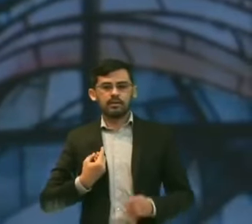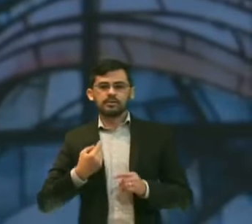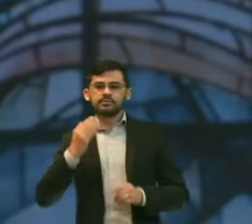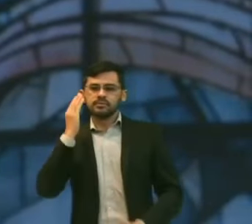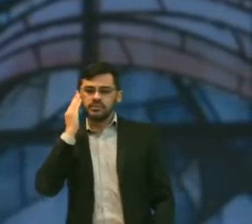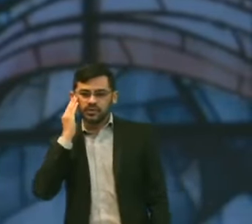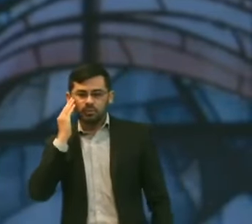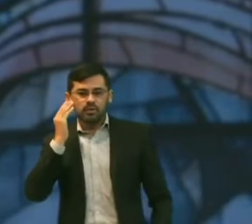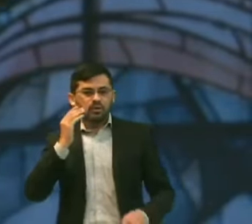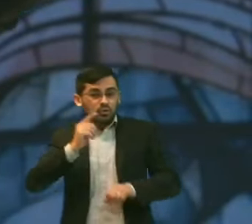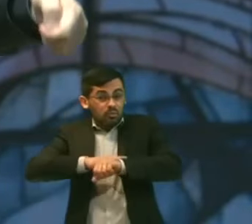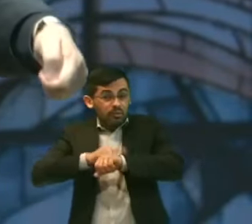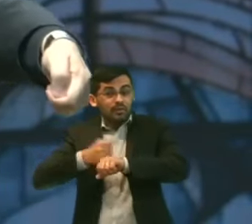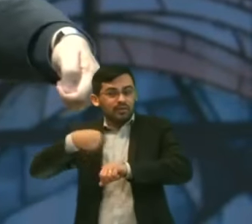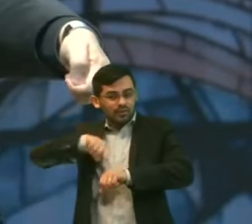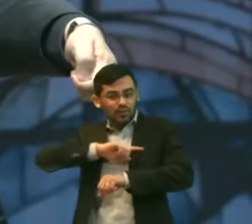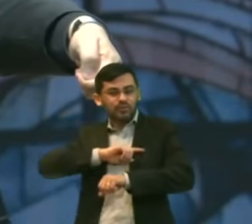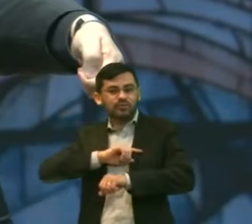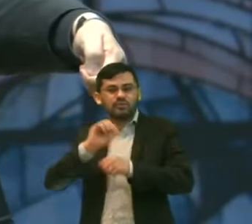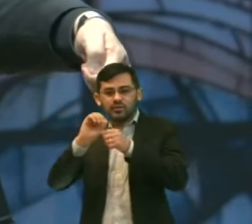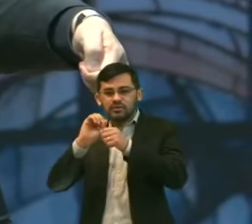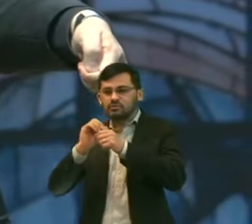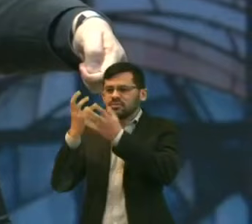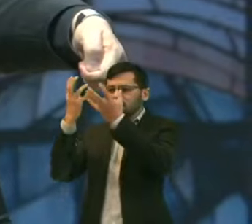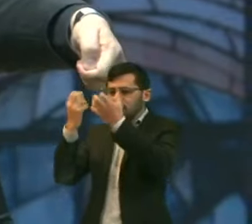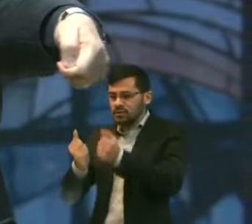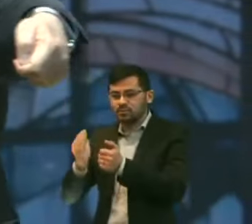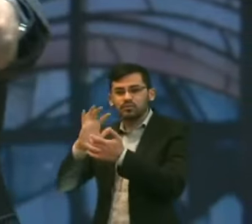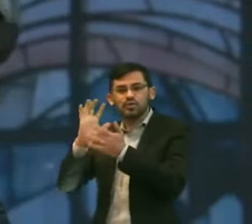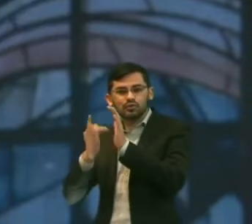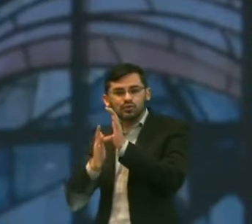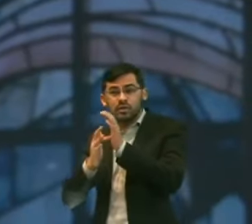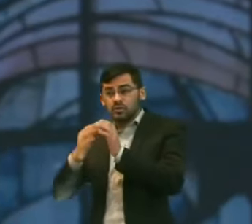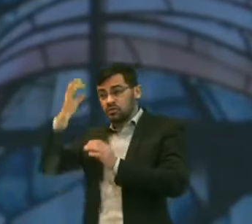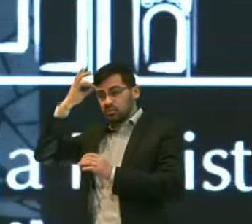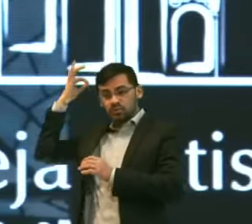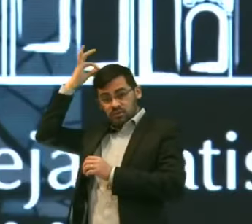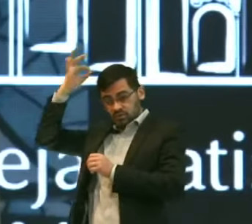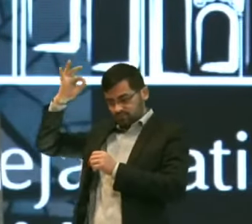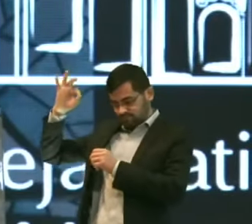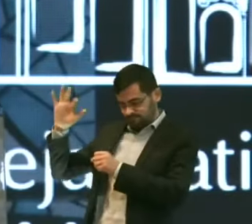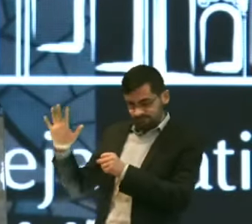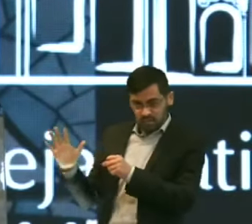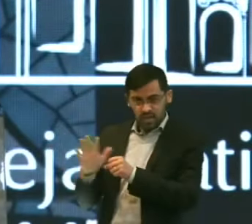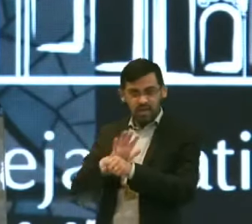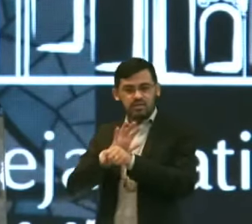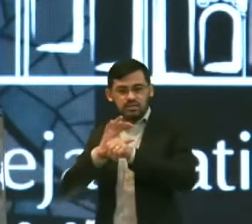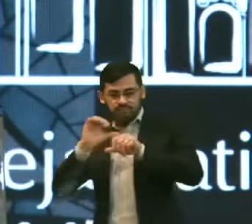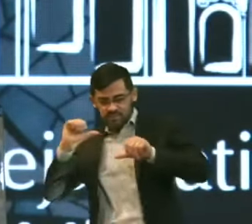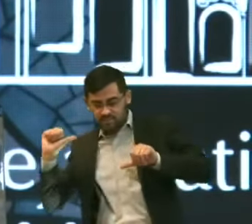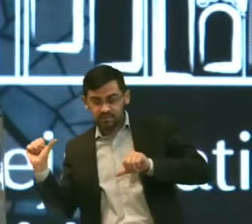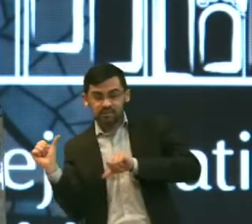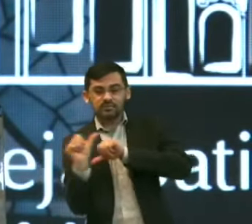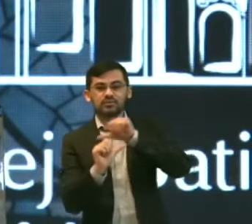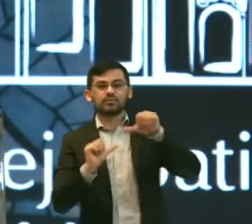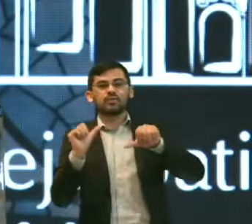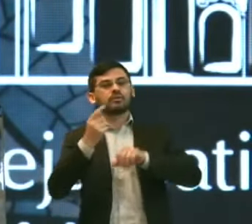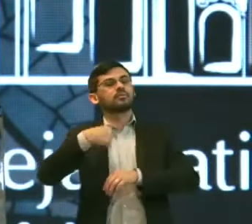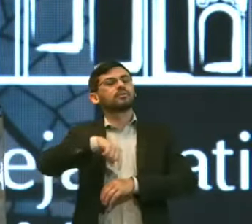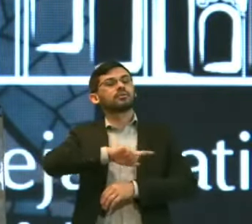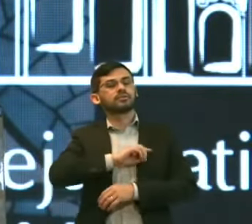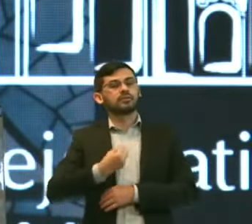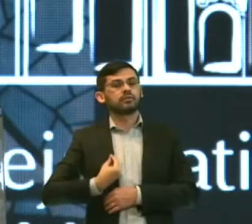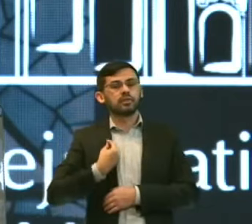O Espírito Santo de Deus É derramado Sobre a nossa vida E se o Espírito de Deus Vem Ele transforma A nossa vida